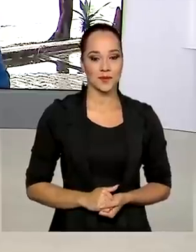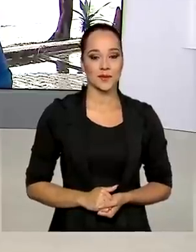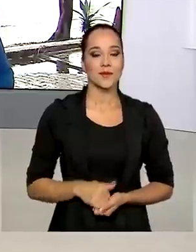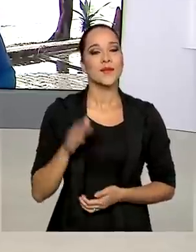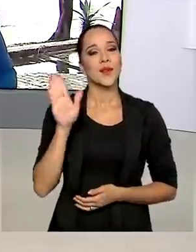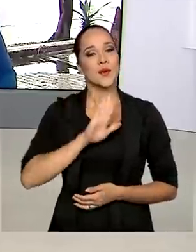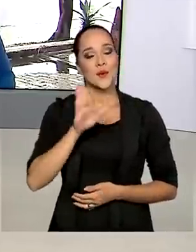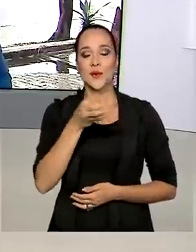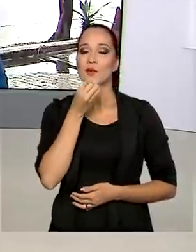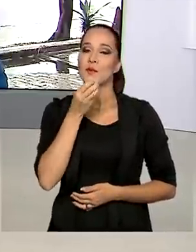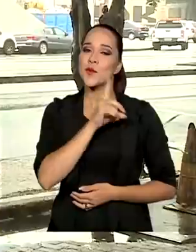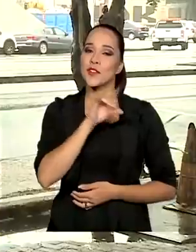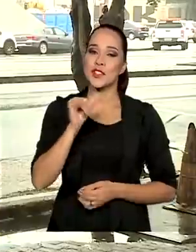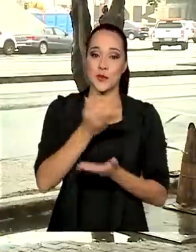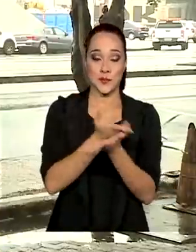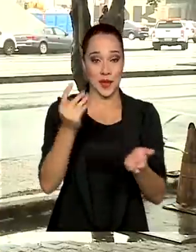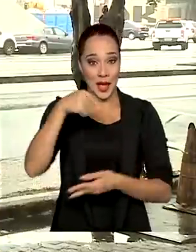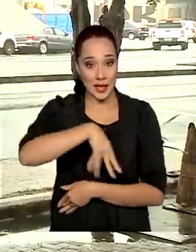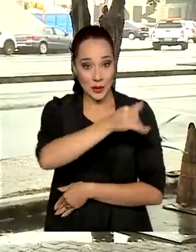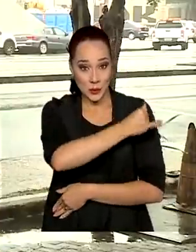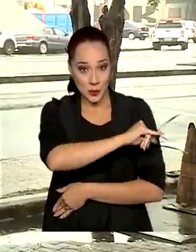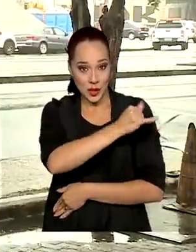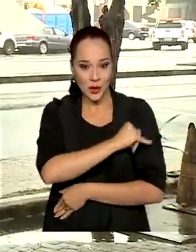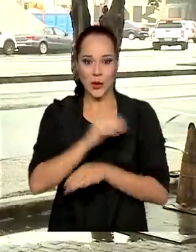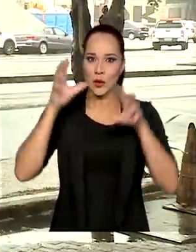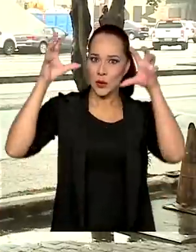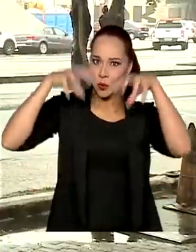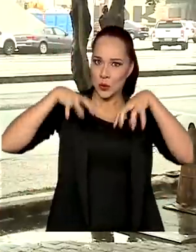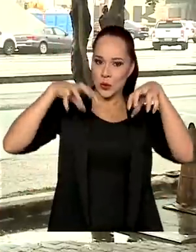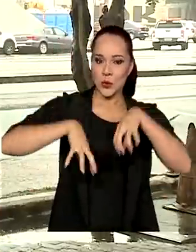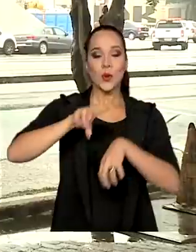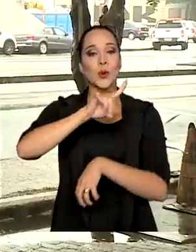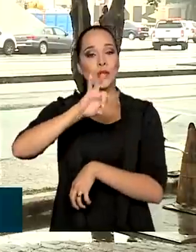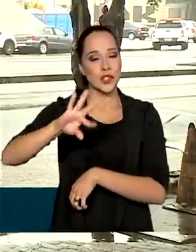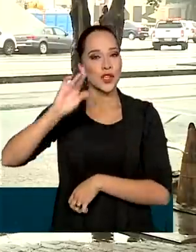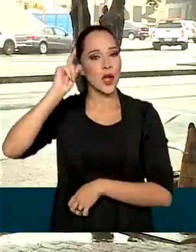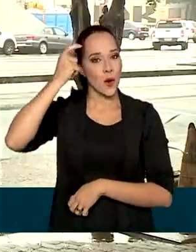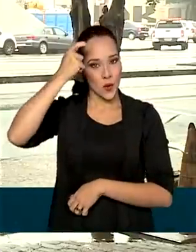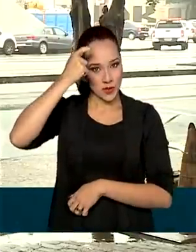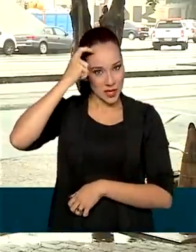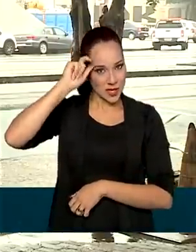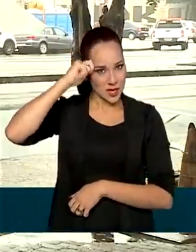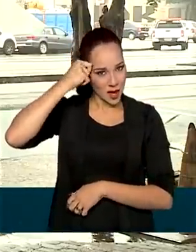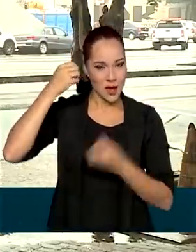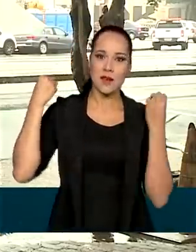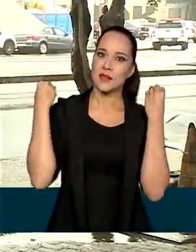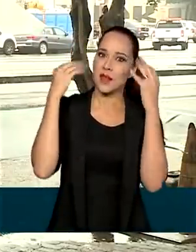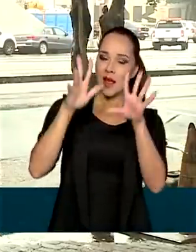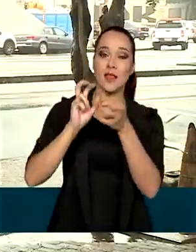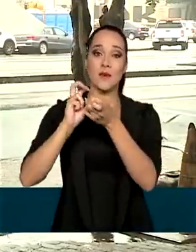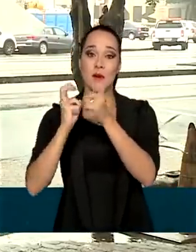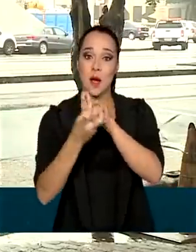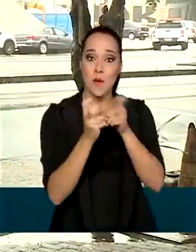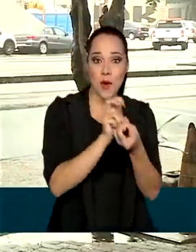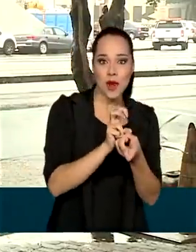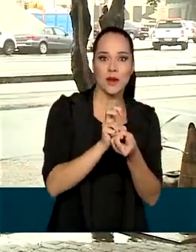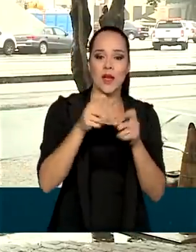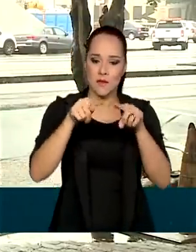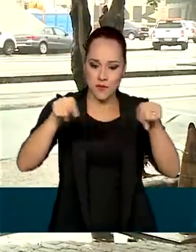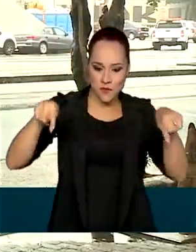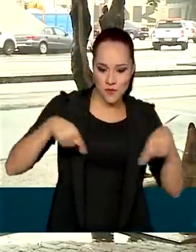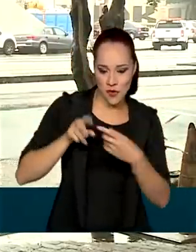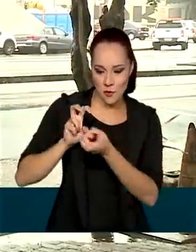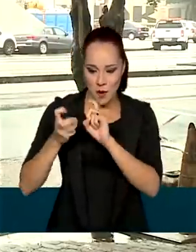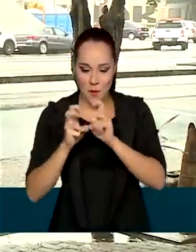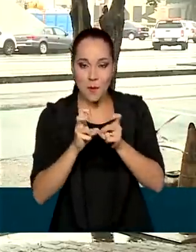Oi, Manu, bom dia para você. Aqui no Rio de Janeiro, apesar da chuva, o dia da consciência negra é celebrado com muita capoeira. Essa roda começou cedo,